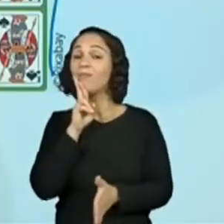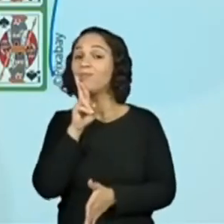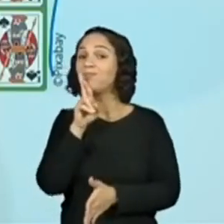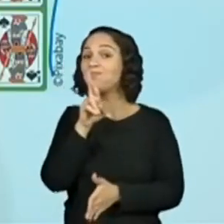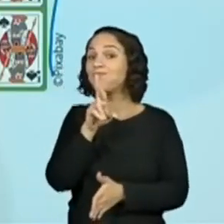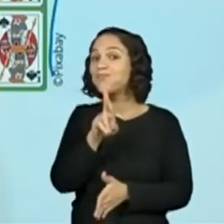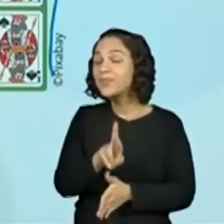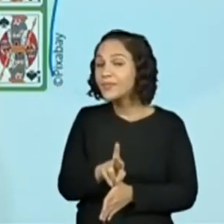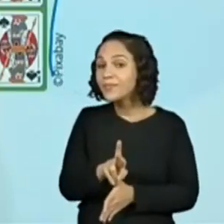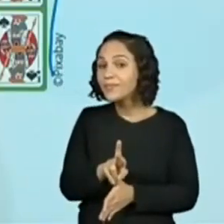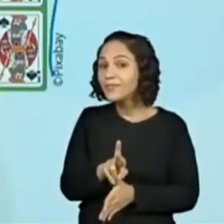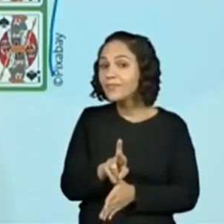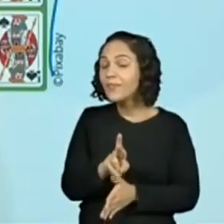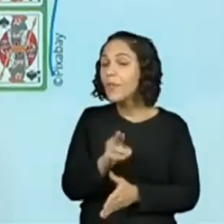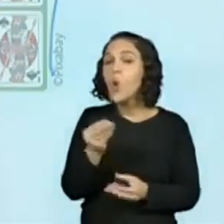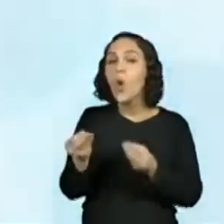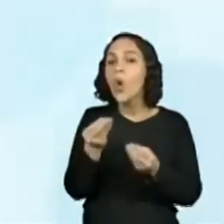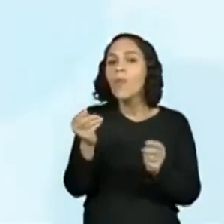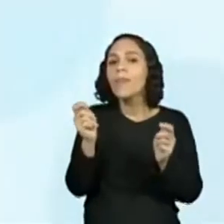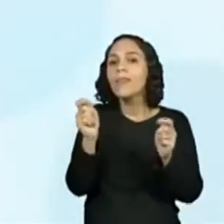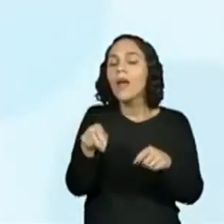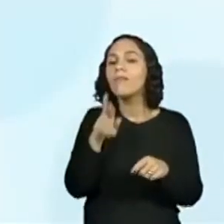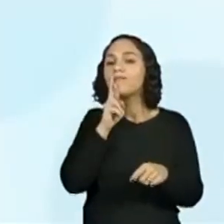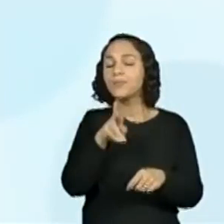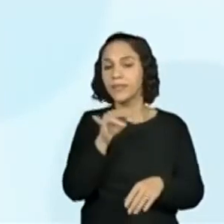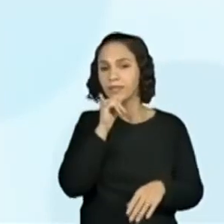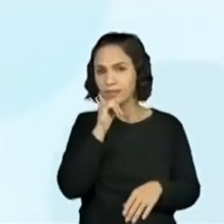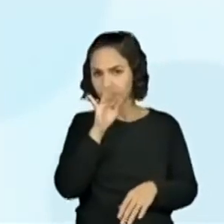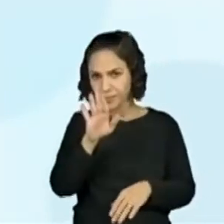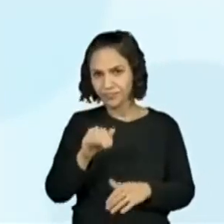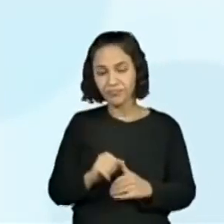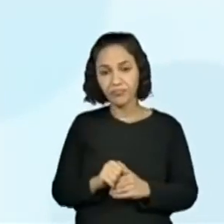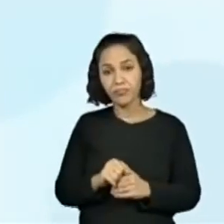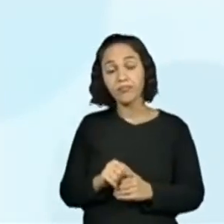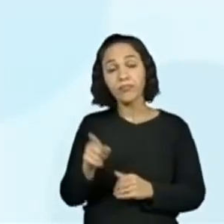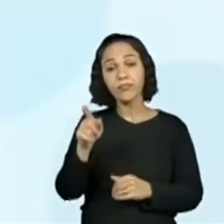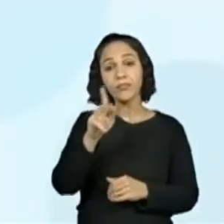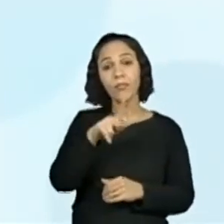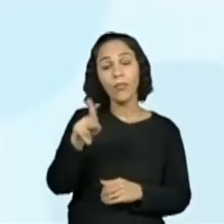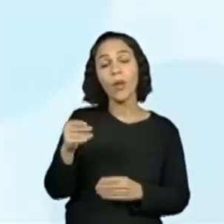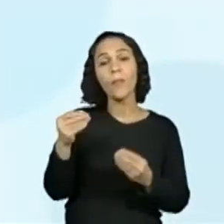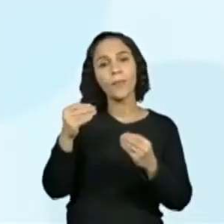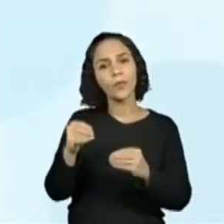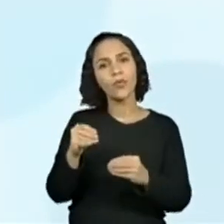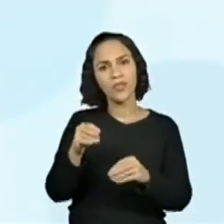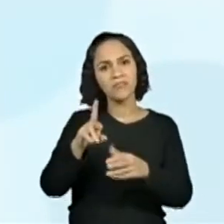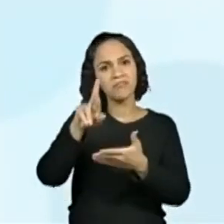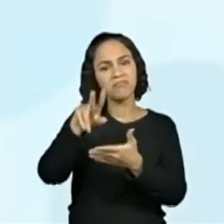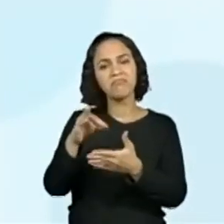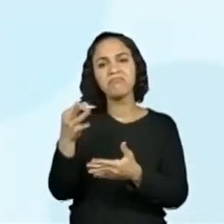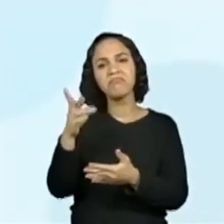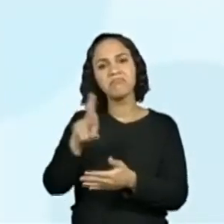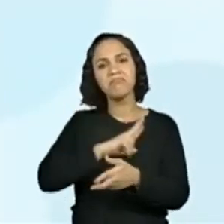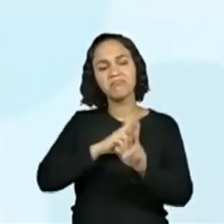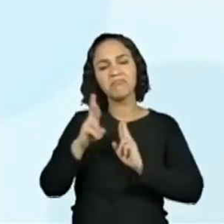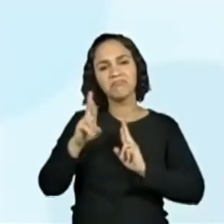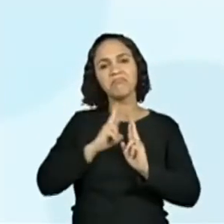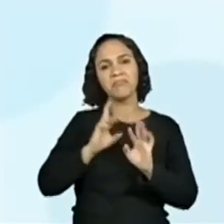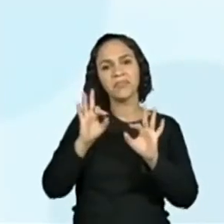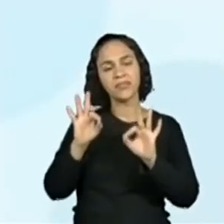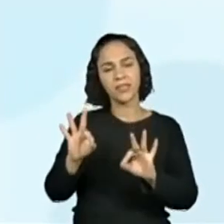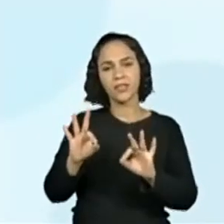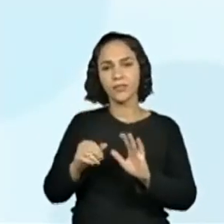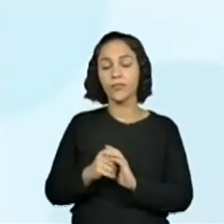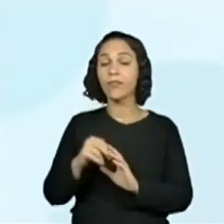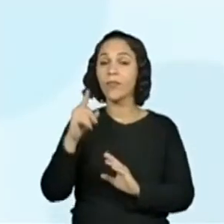possíveis. E aí, vários professores colocaram certo. Rúbia, Bruna, Lucie, eu tenho